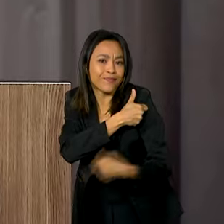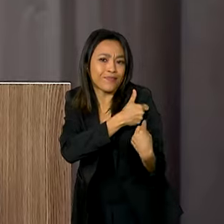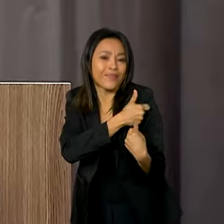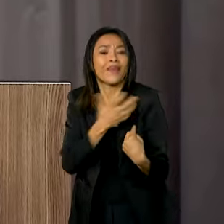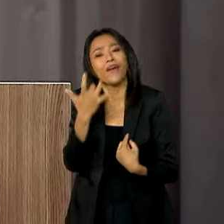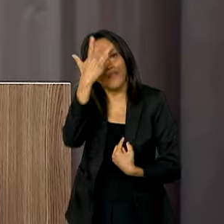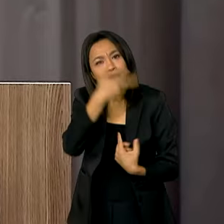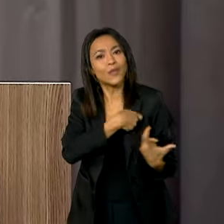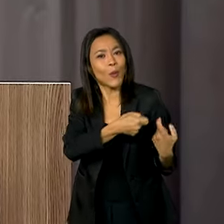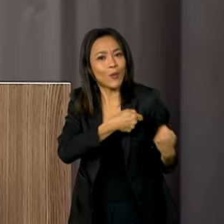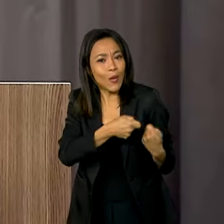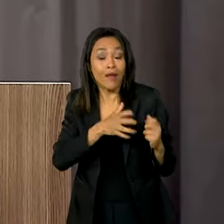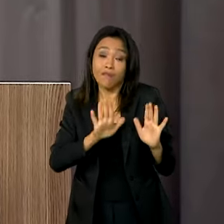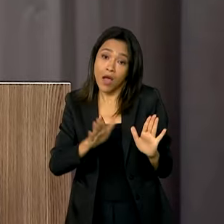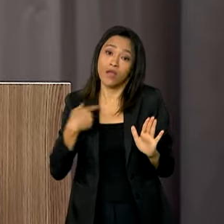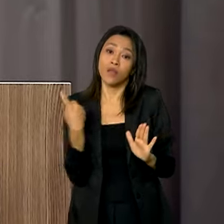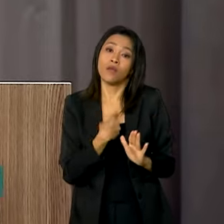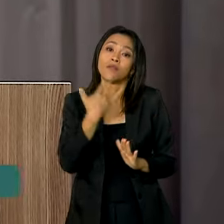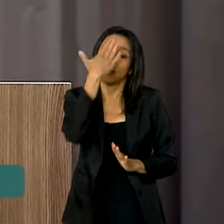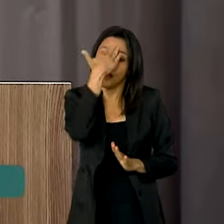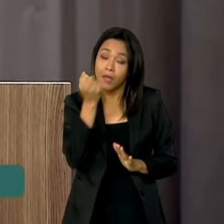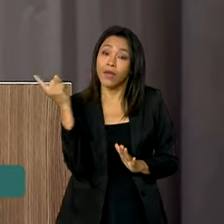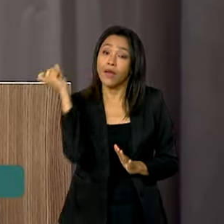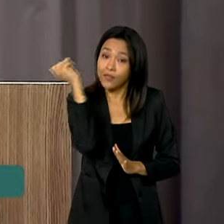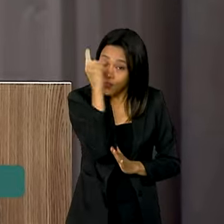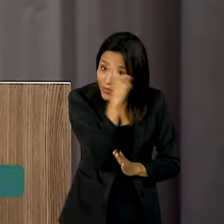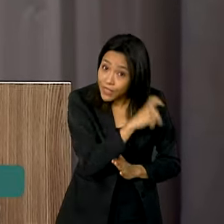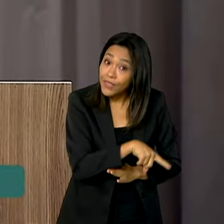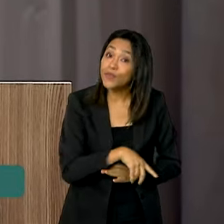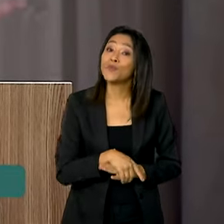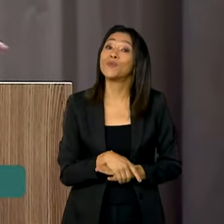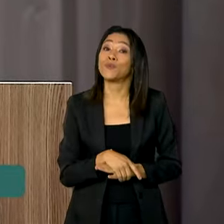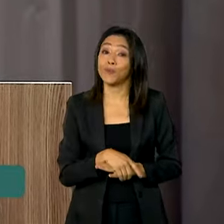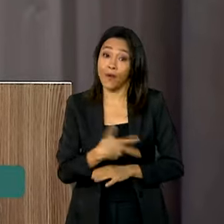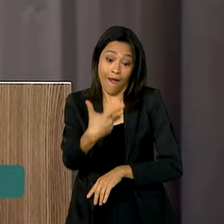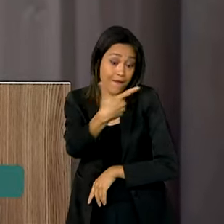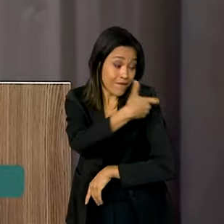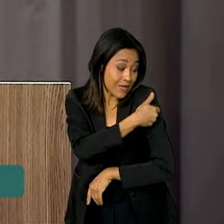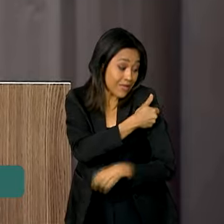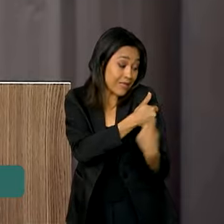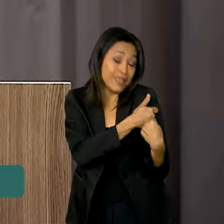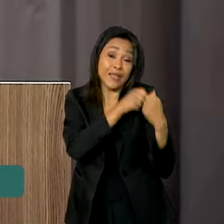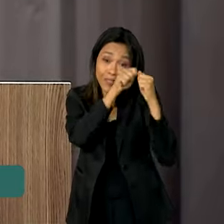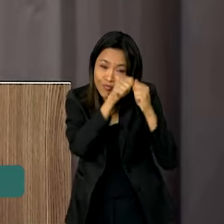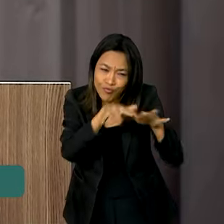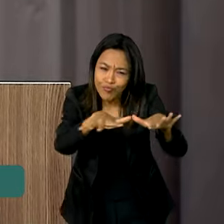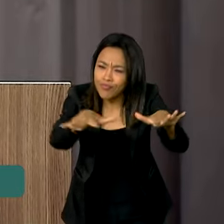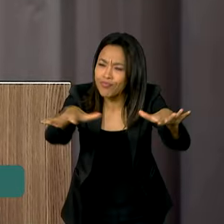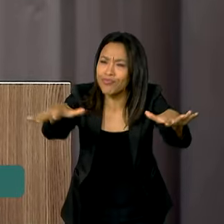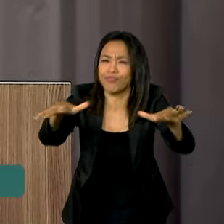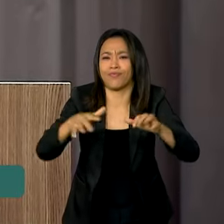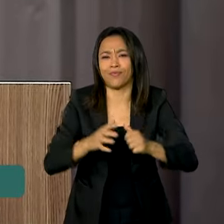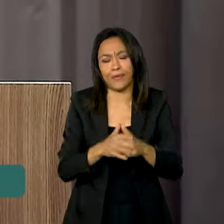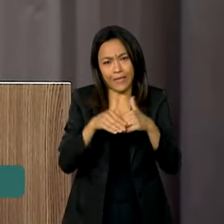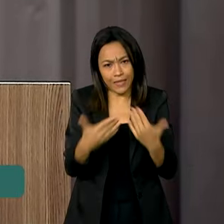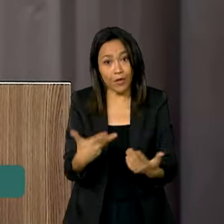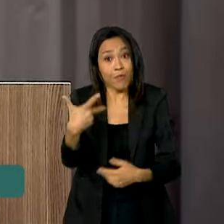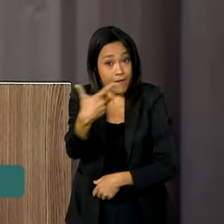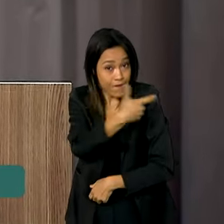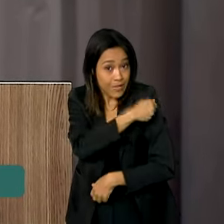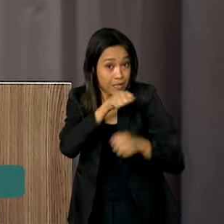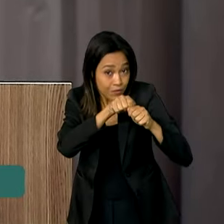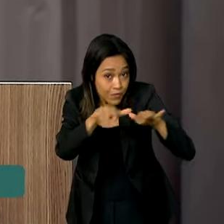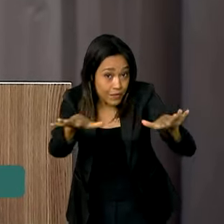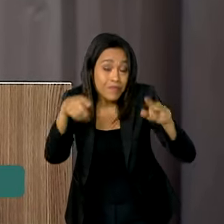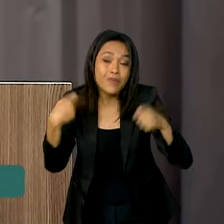é fácil controlar, mas nós sabemos a dificuldade que é transformar a vacina que está ali em vacinação. E para vacinação, a gente